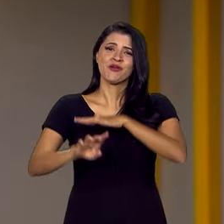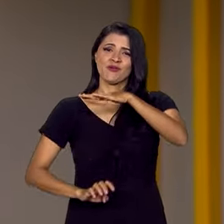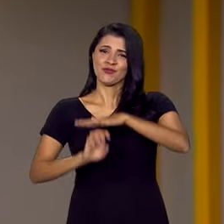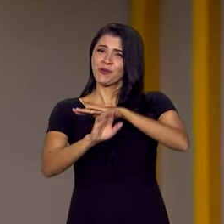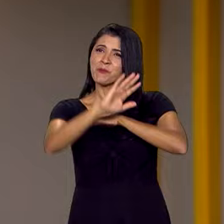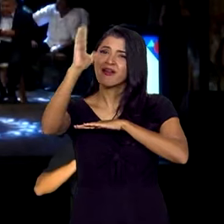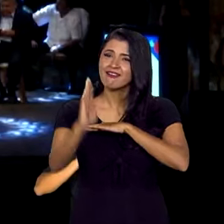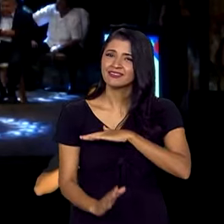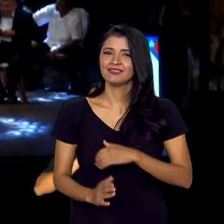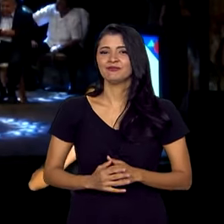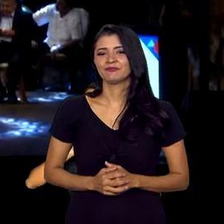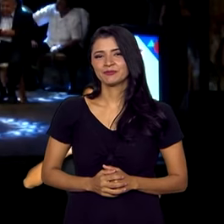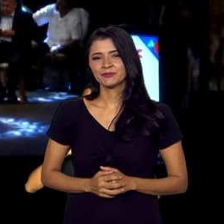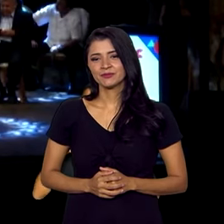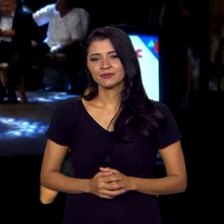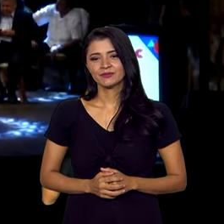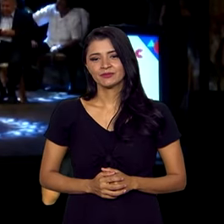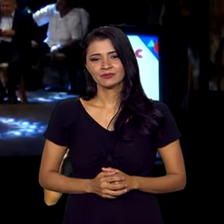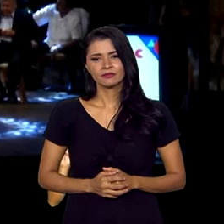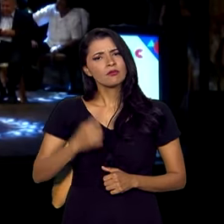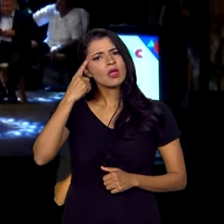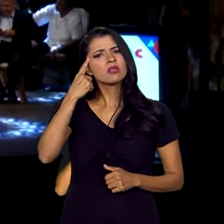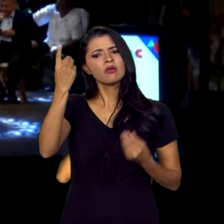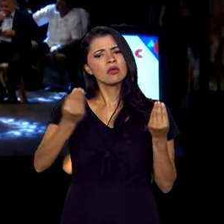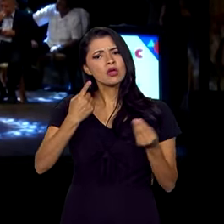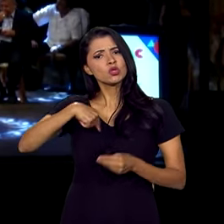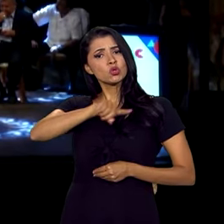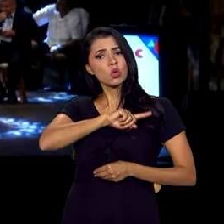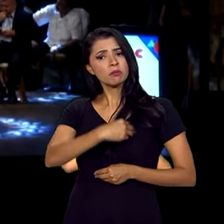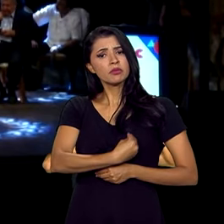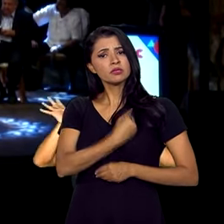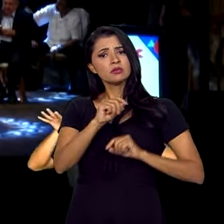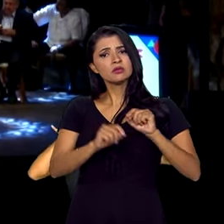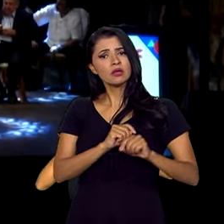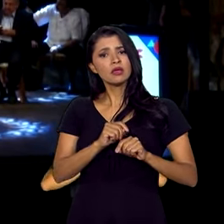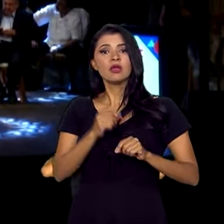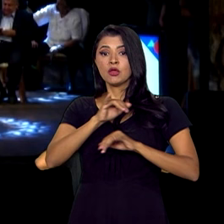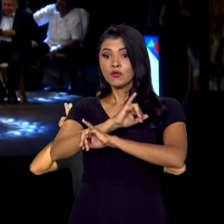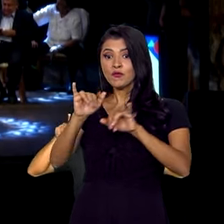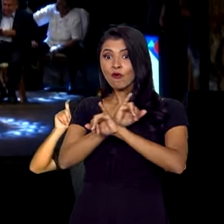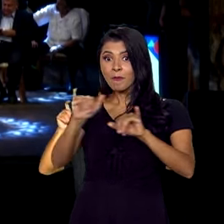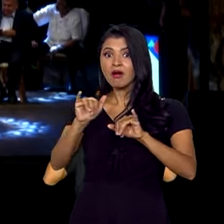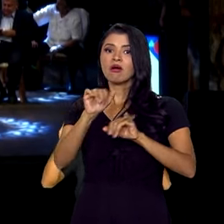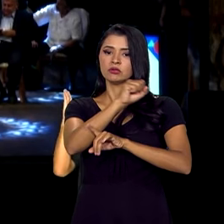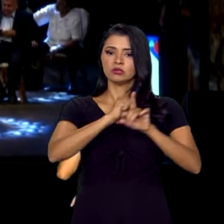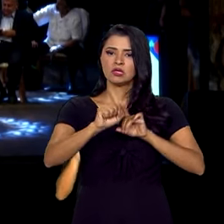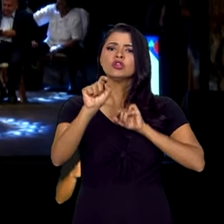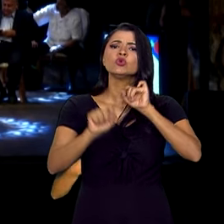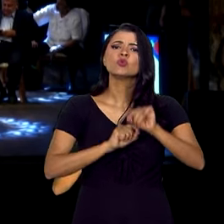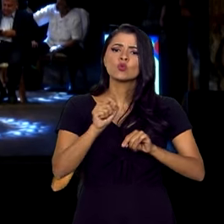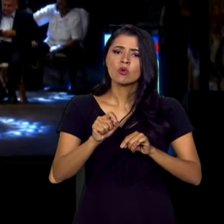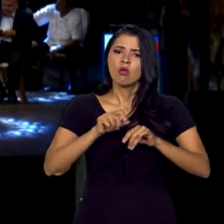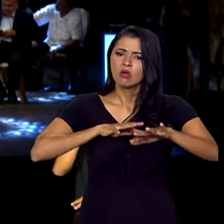brasileiro. E a ideia da nossa presença aqui, além de informar a sociedade, é de